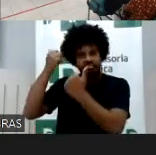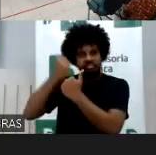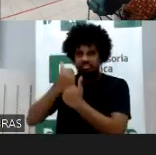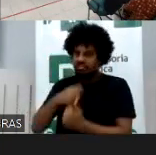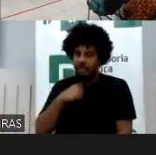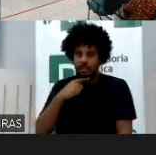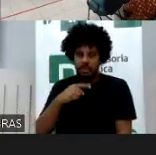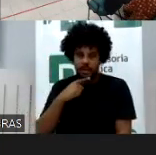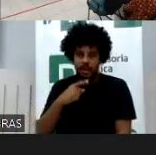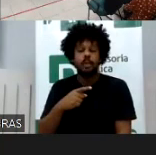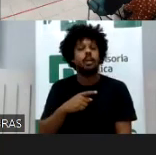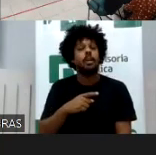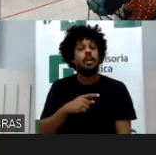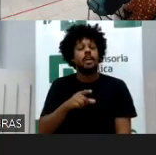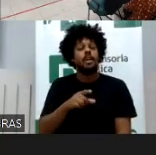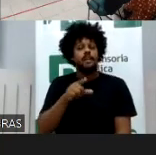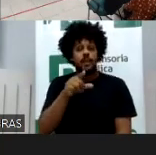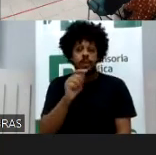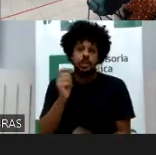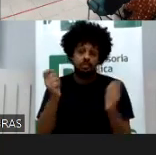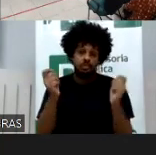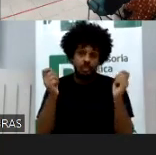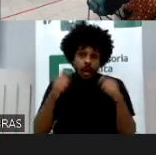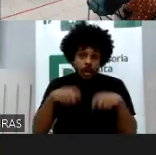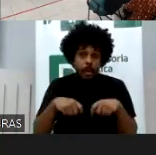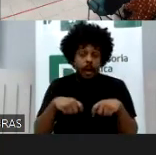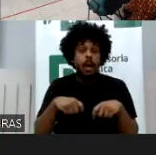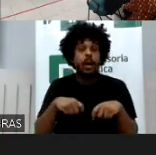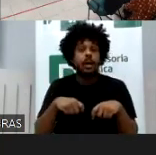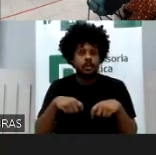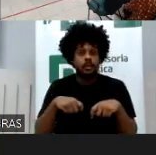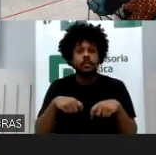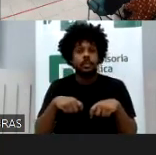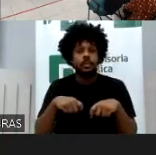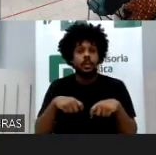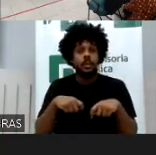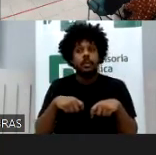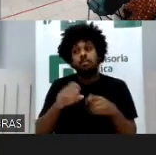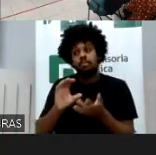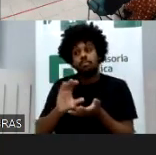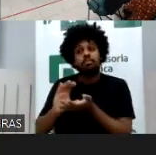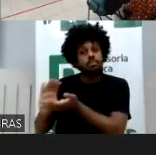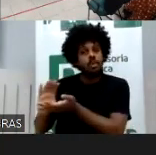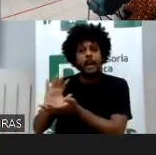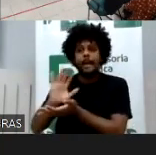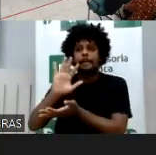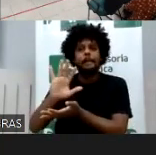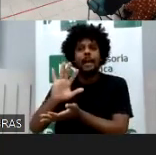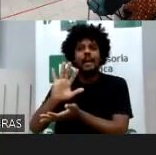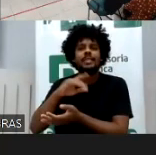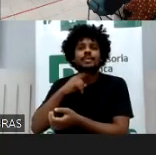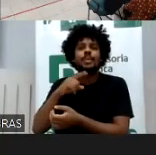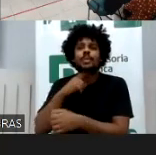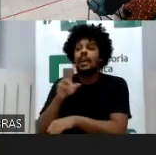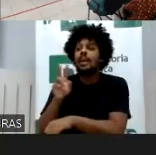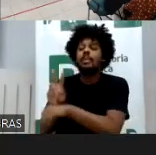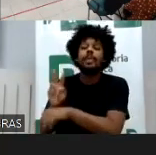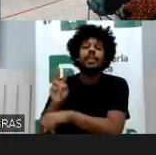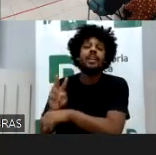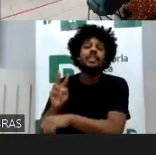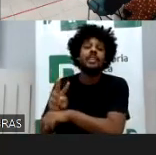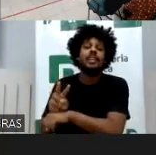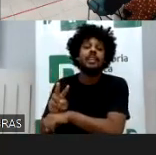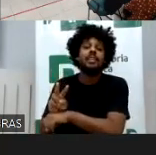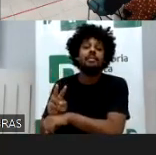você não repara, você compensa, mas você não protege a personalidade de alguém que não escolheu e aí se